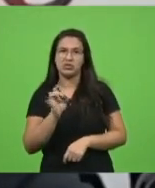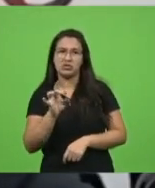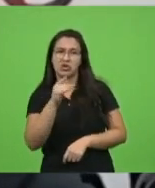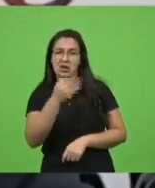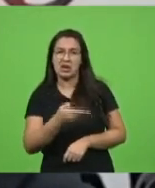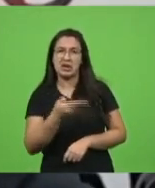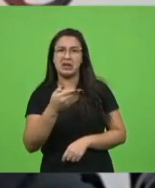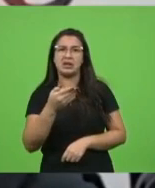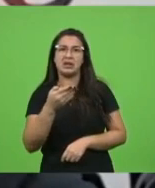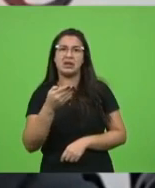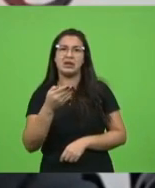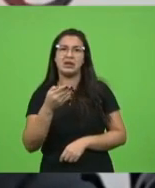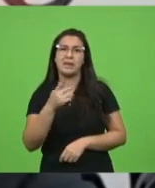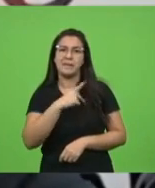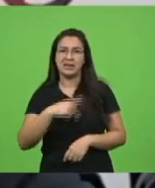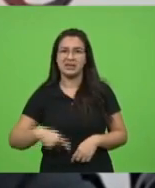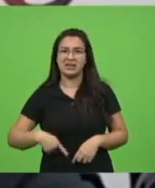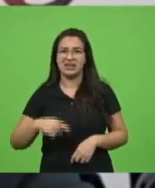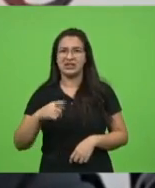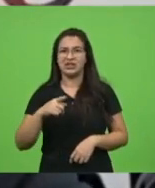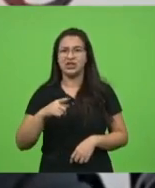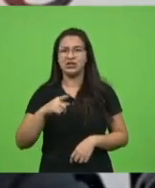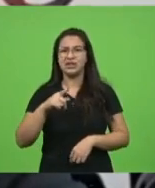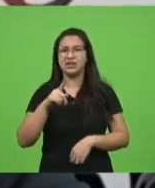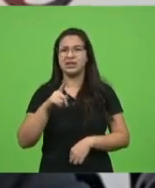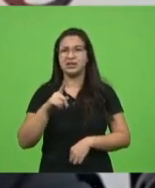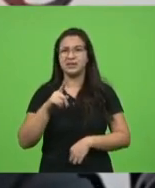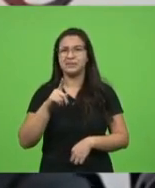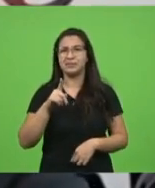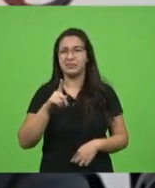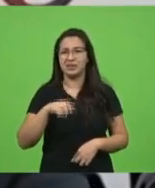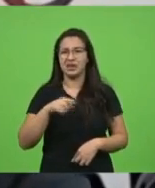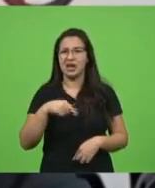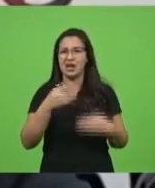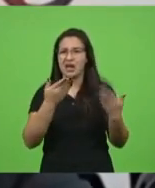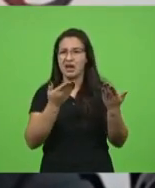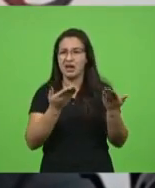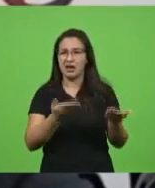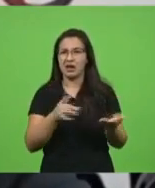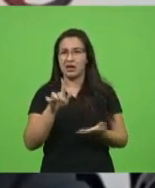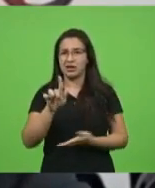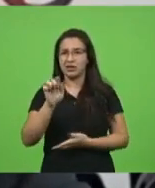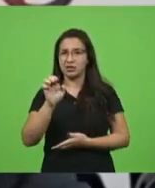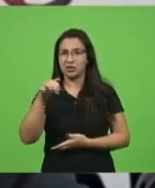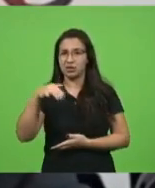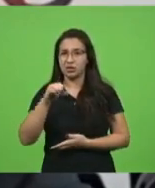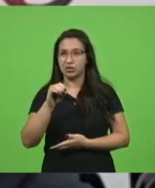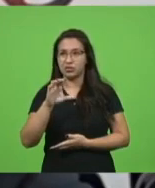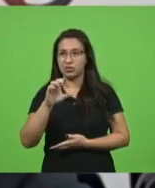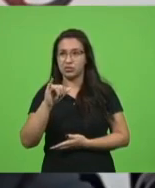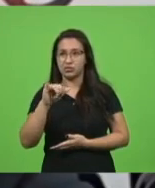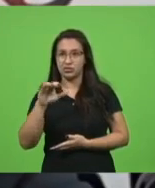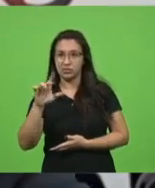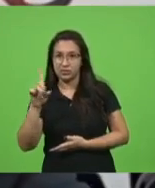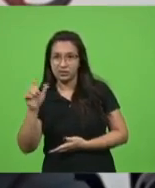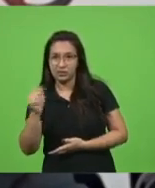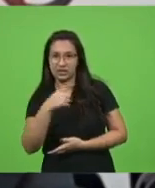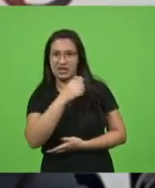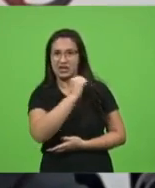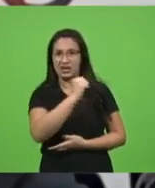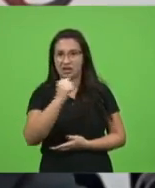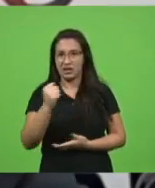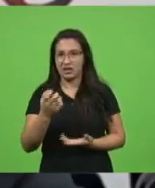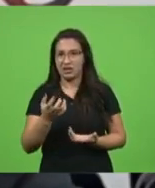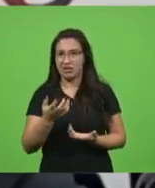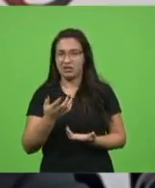genocida ou que não dá importância para a Covid ou que nós temos negação. Não, não é verdade isso aí. Por exemplo,